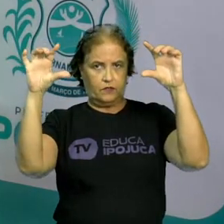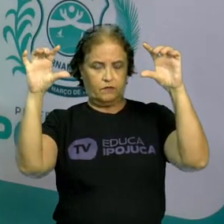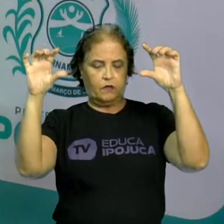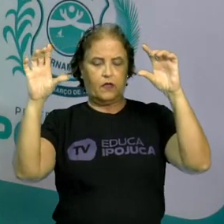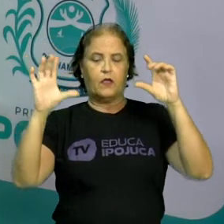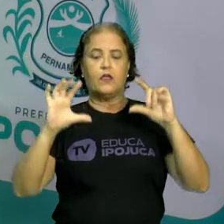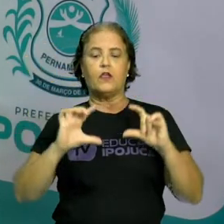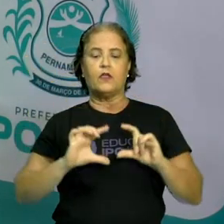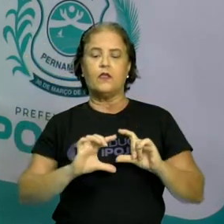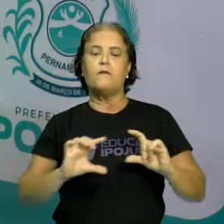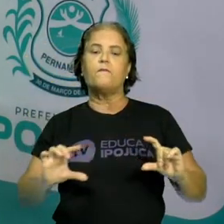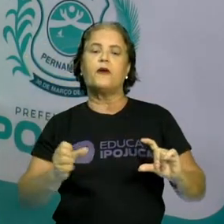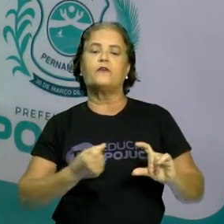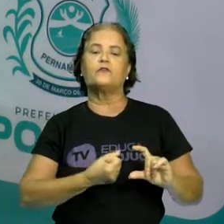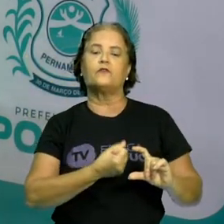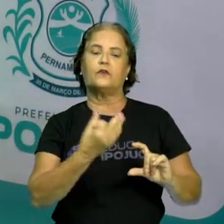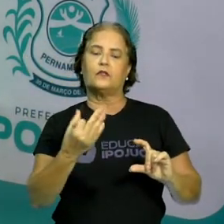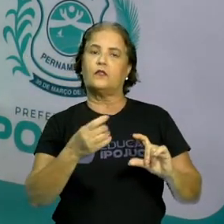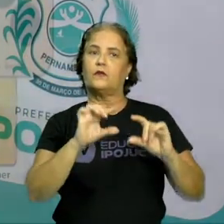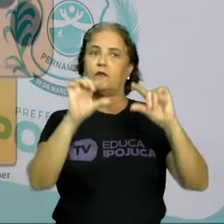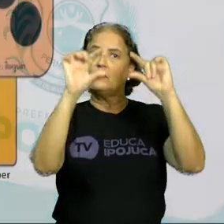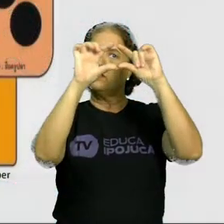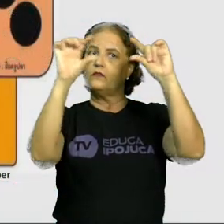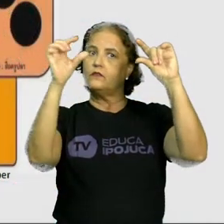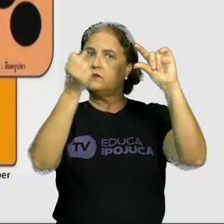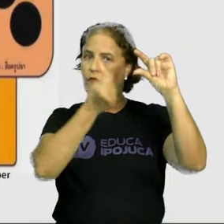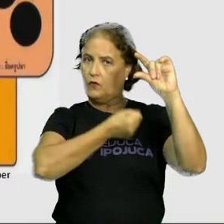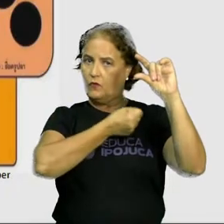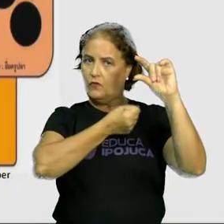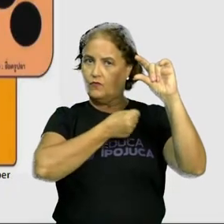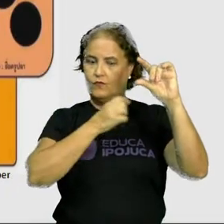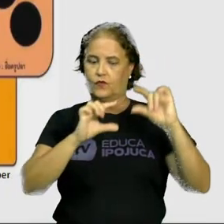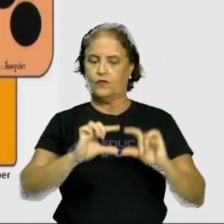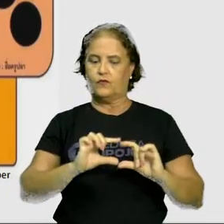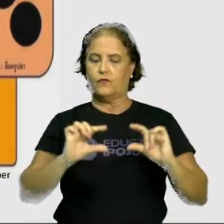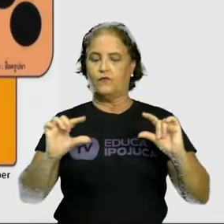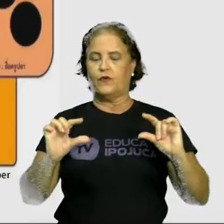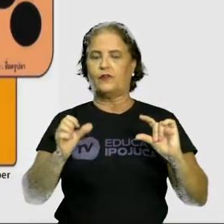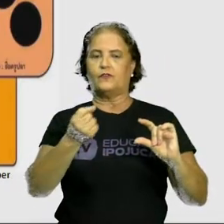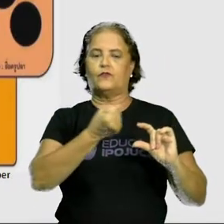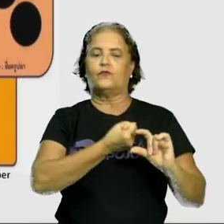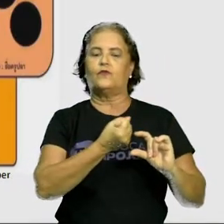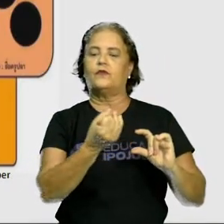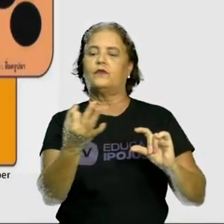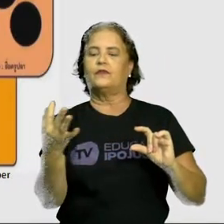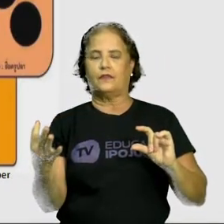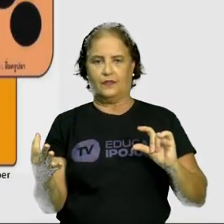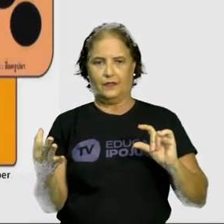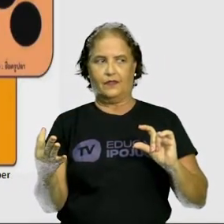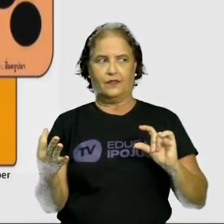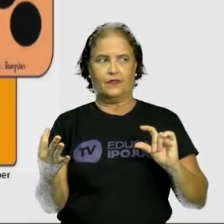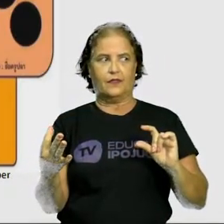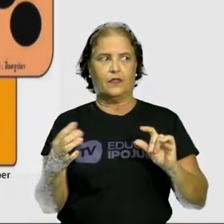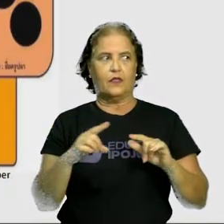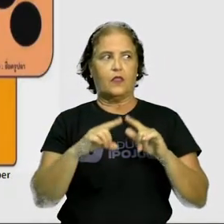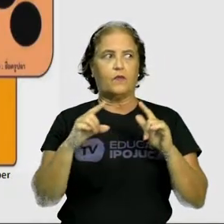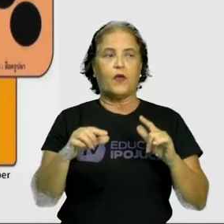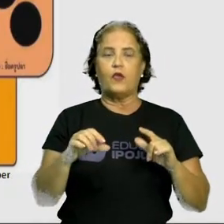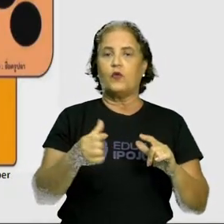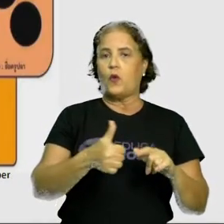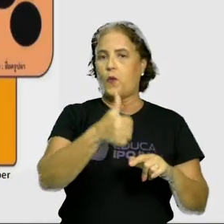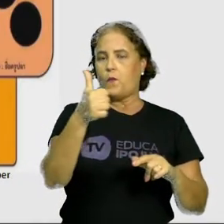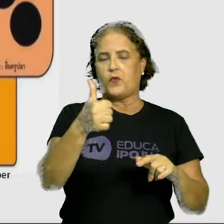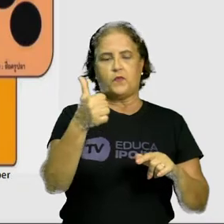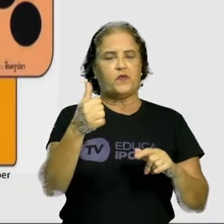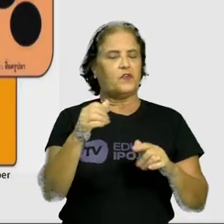quantidades. Aqui vocês observam que nós não temos nada, porque refere-se ao número zero. Porém, aqui nós temos